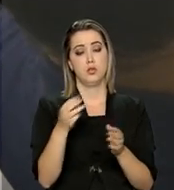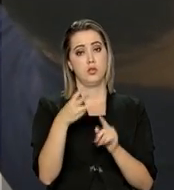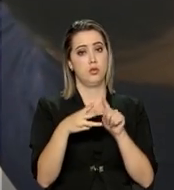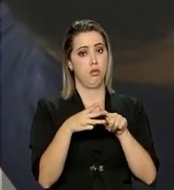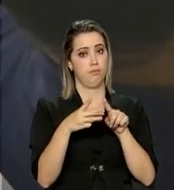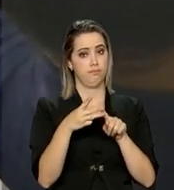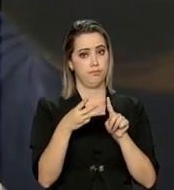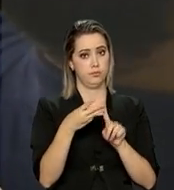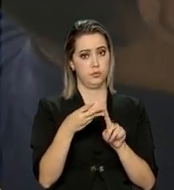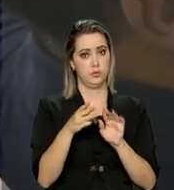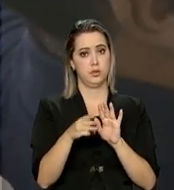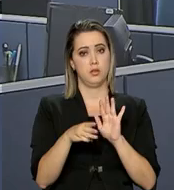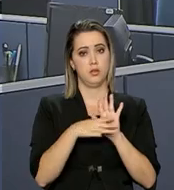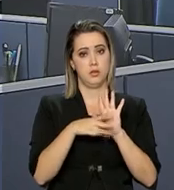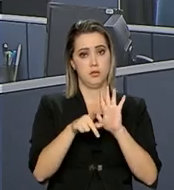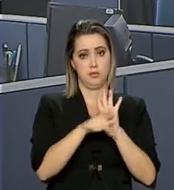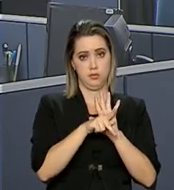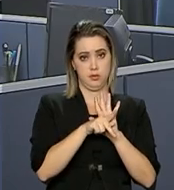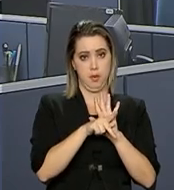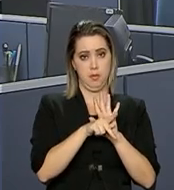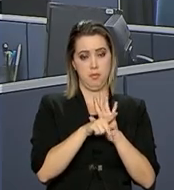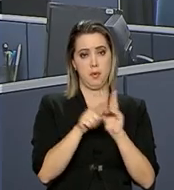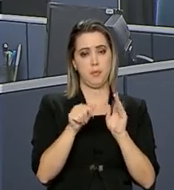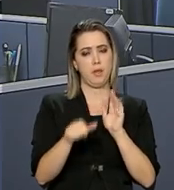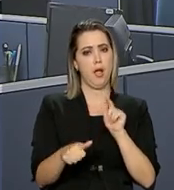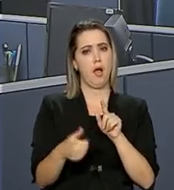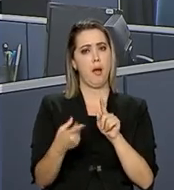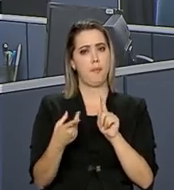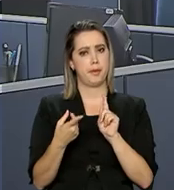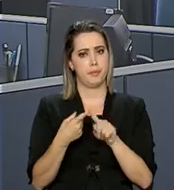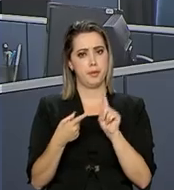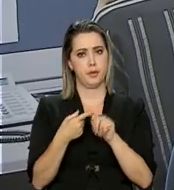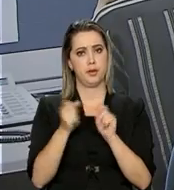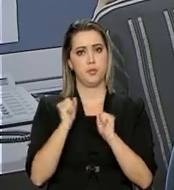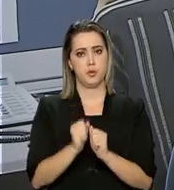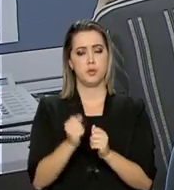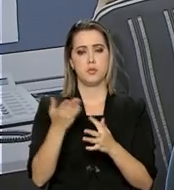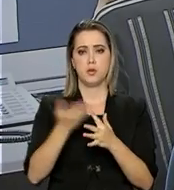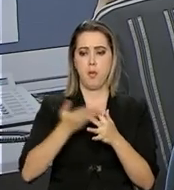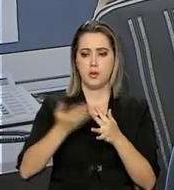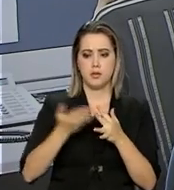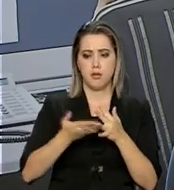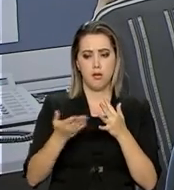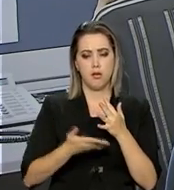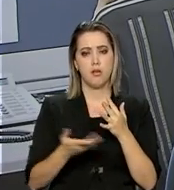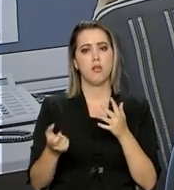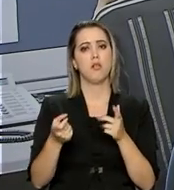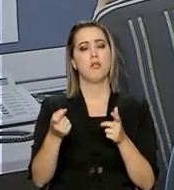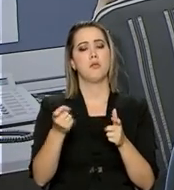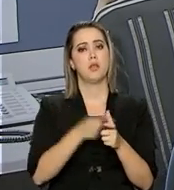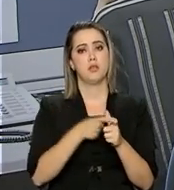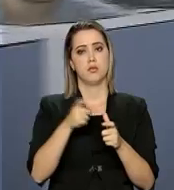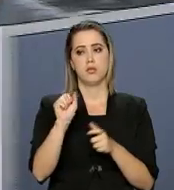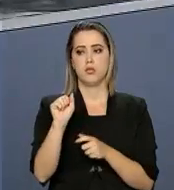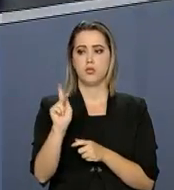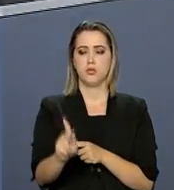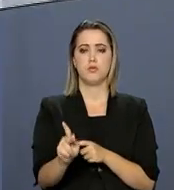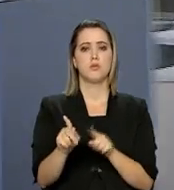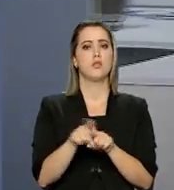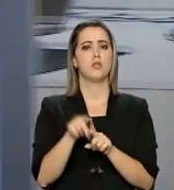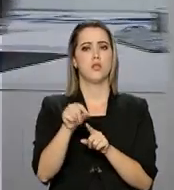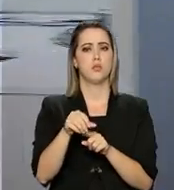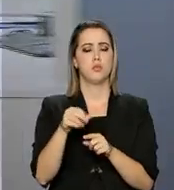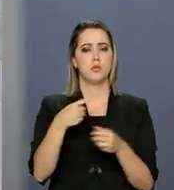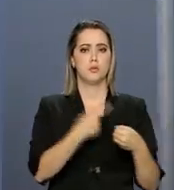três medidas provisórias. A primeira possibilita o parcelamento de débitos previdenciários de estados e municípios, o que vai